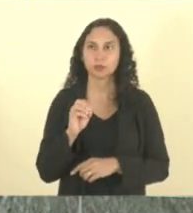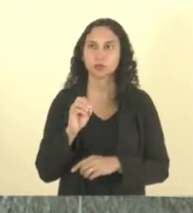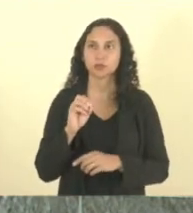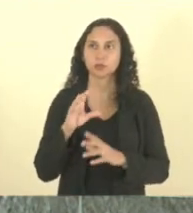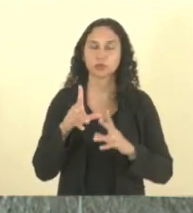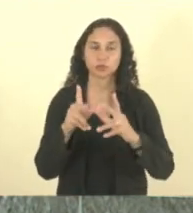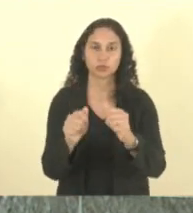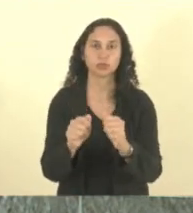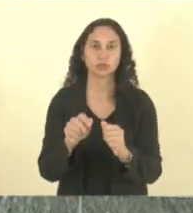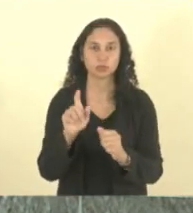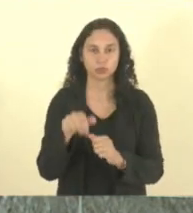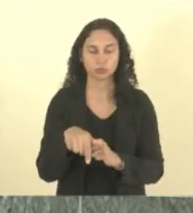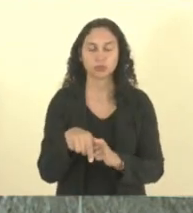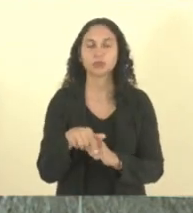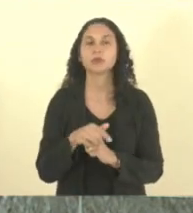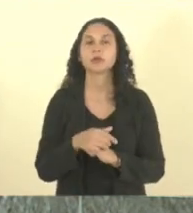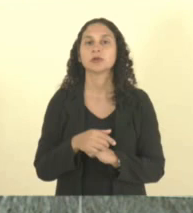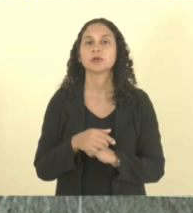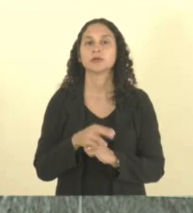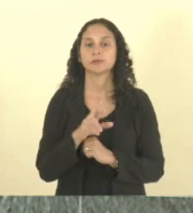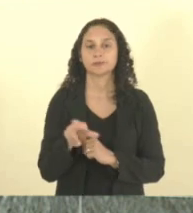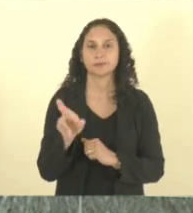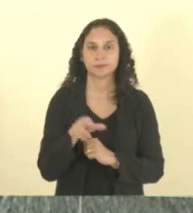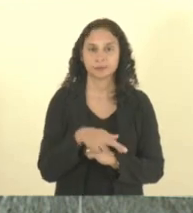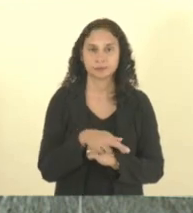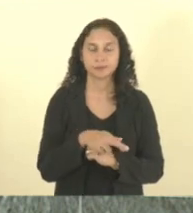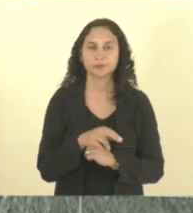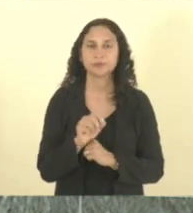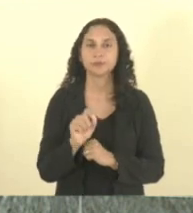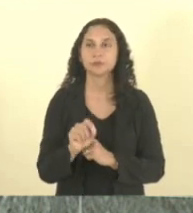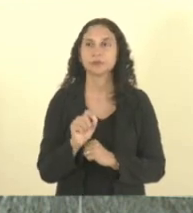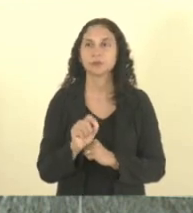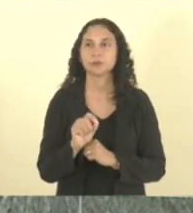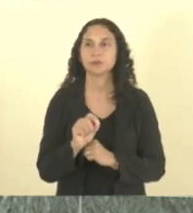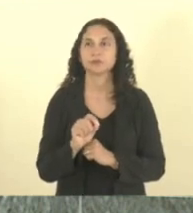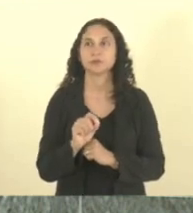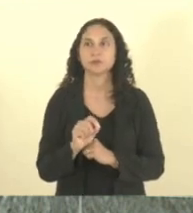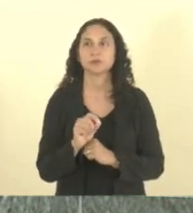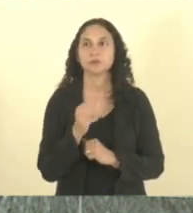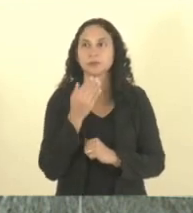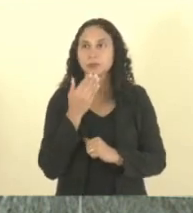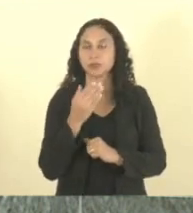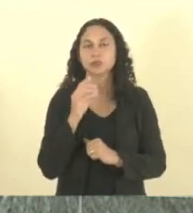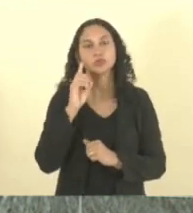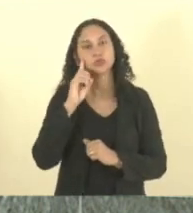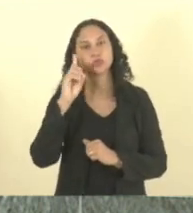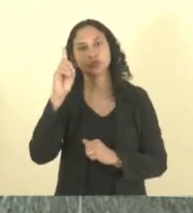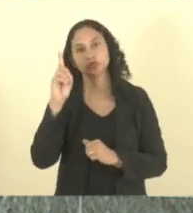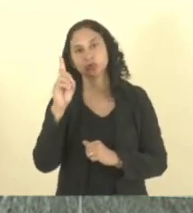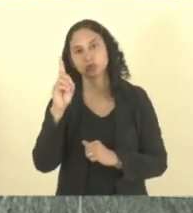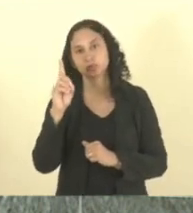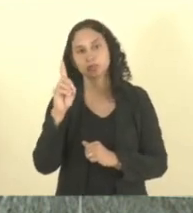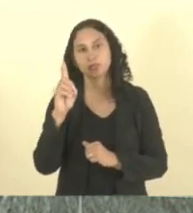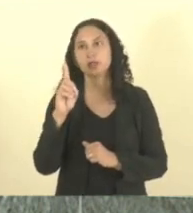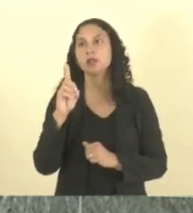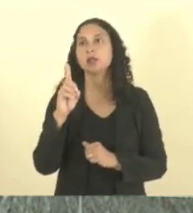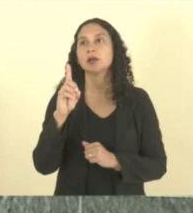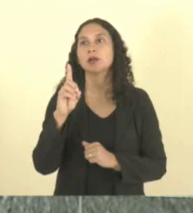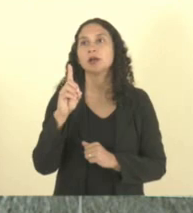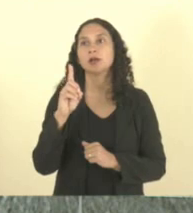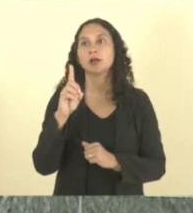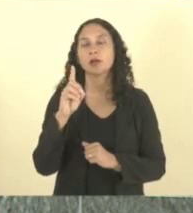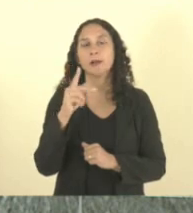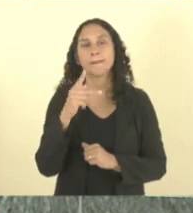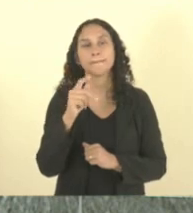5624, que está instituindo o Dia Estadual do Patriota, a ser comemorado